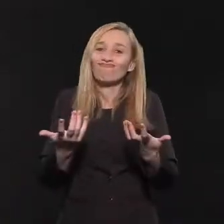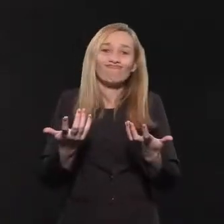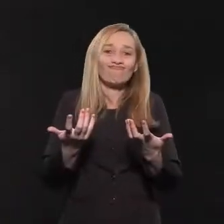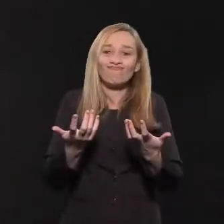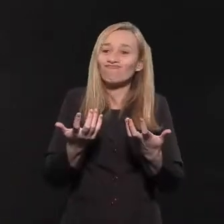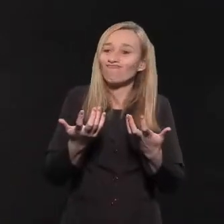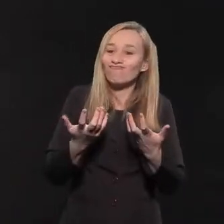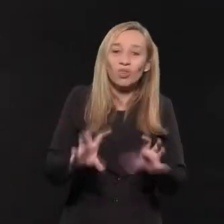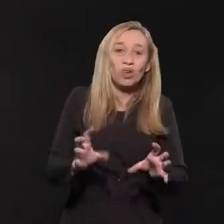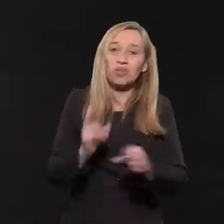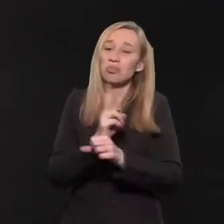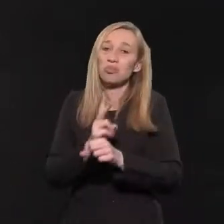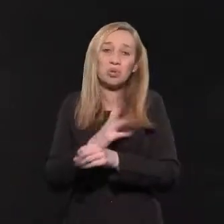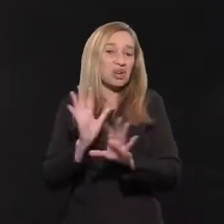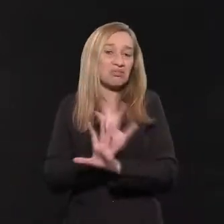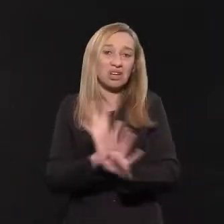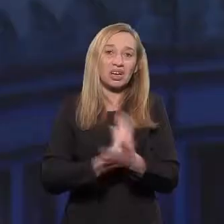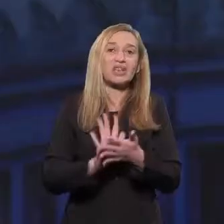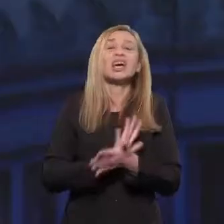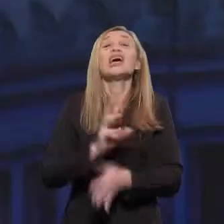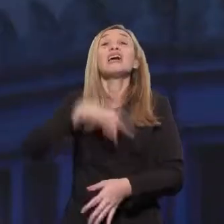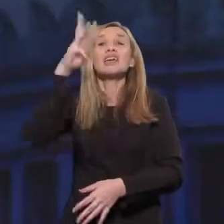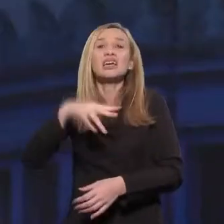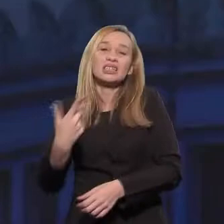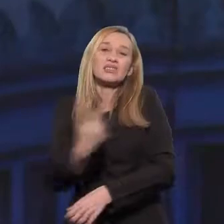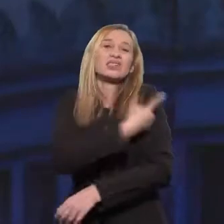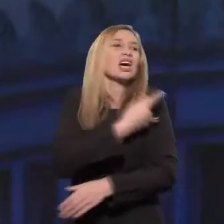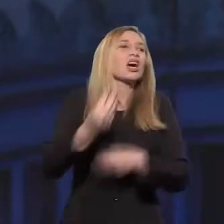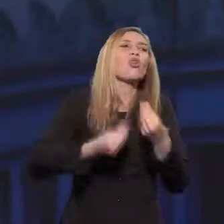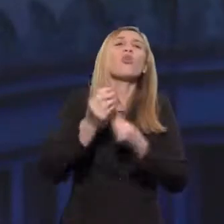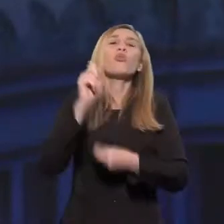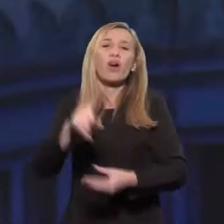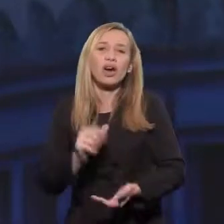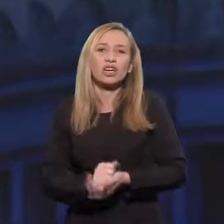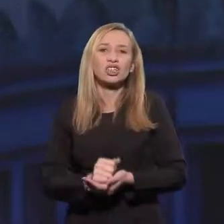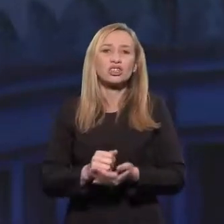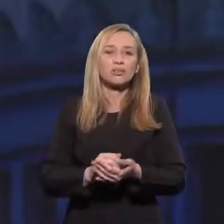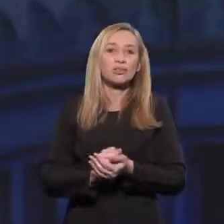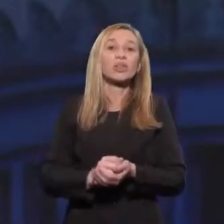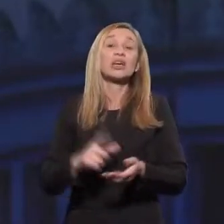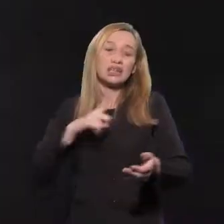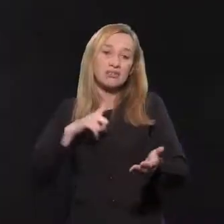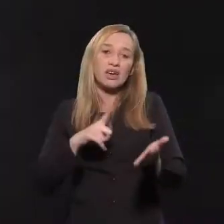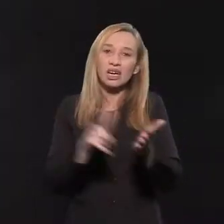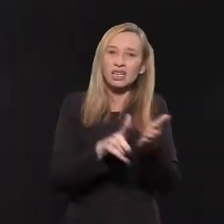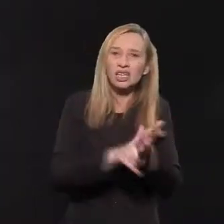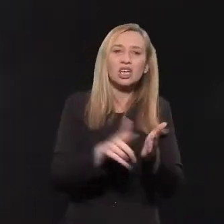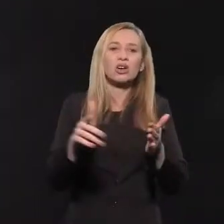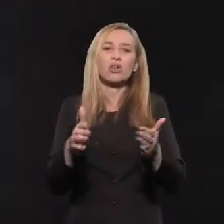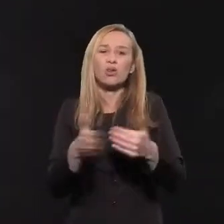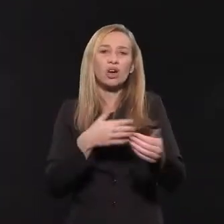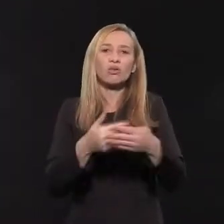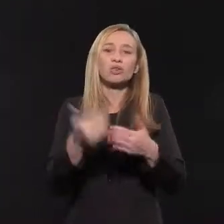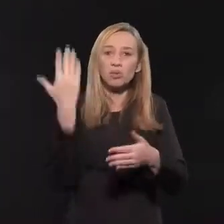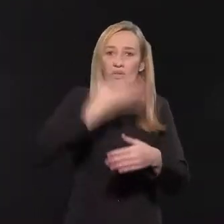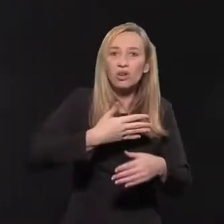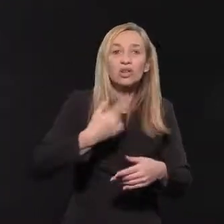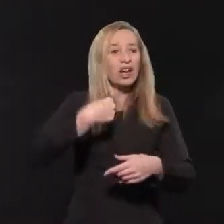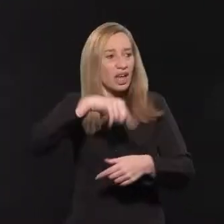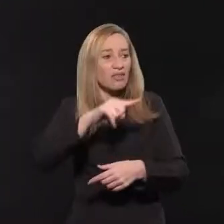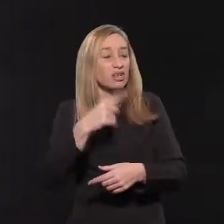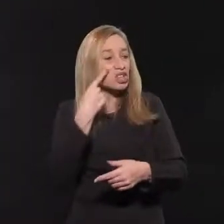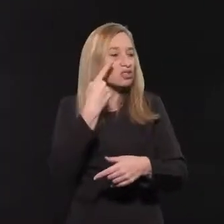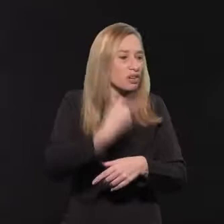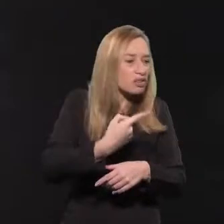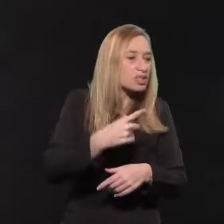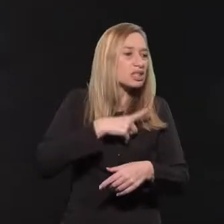procurado como a gente gostaria. Quem quiser se vacinar, como é que é? Chega no posto, tem a vacina lá? Se tiver caderneta ou algum comprovante, leva, porque